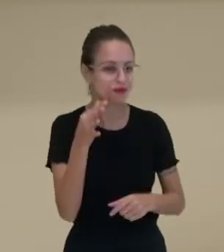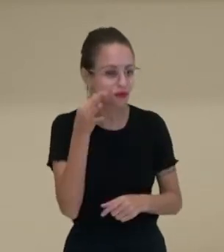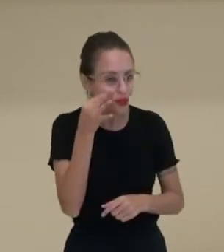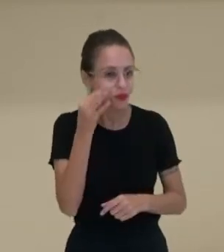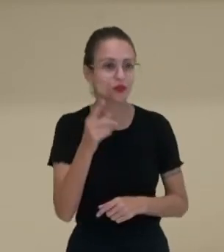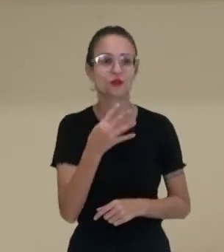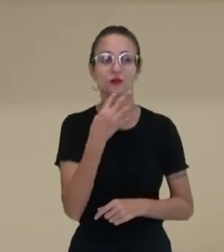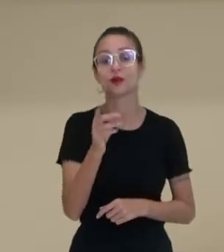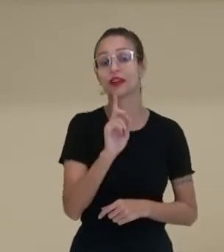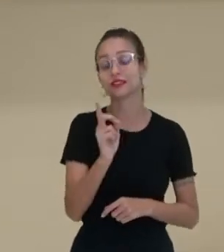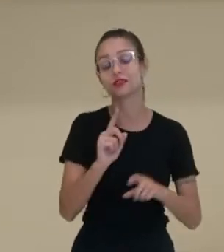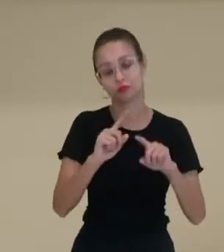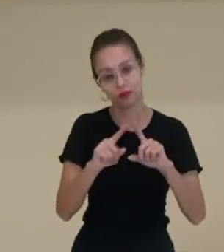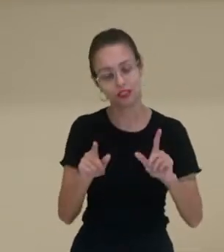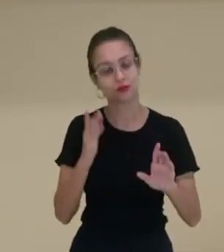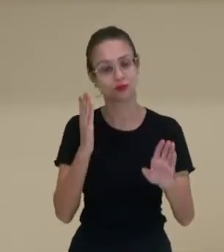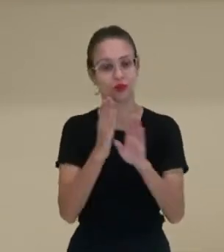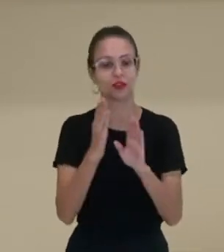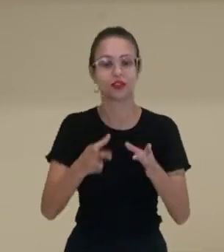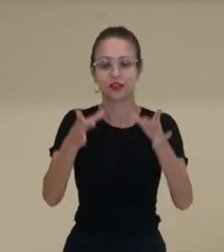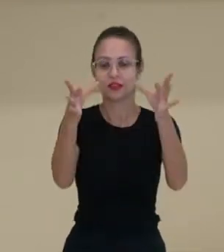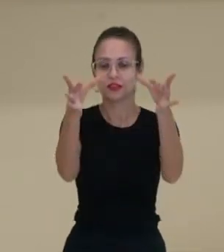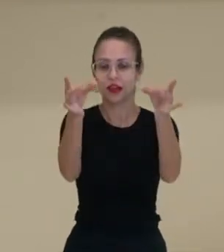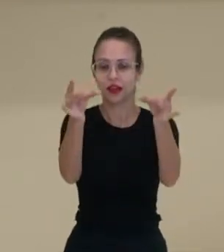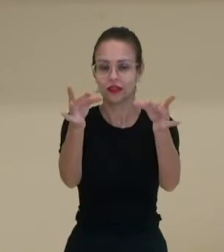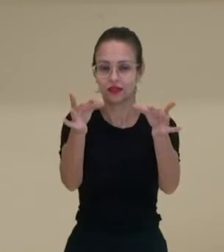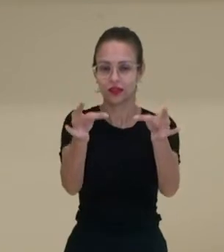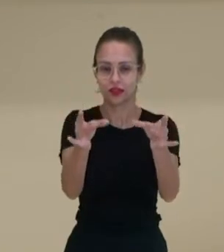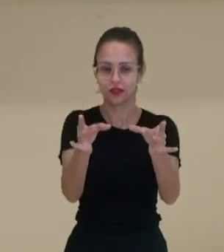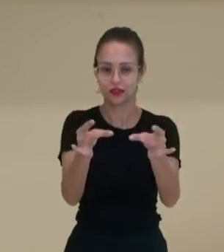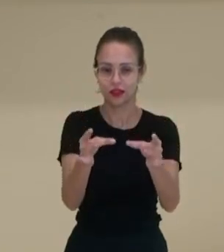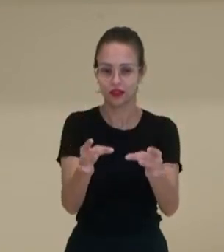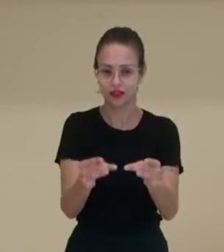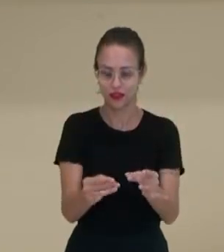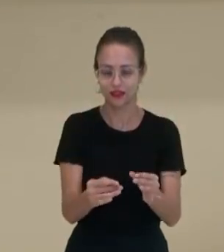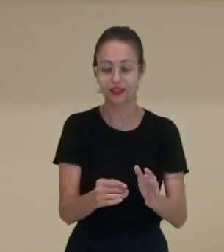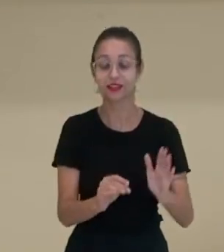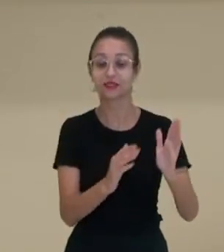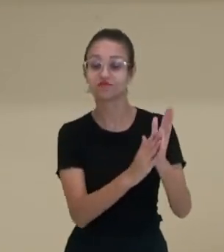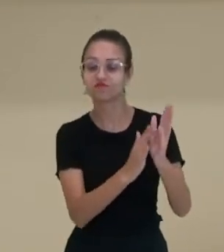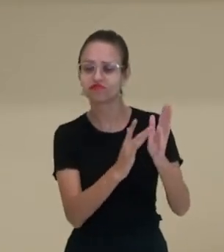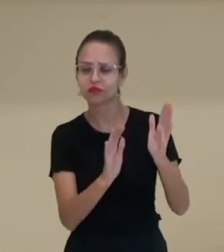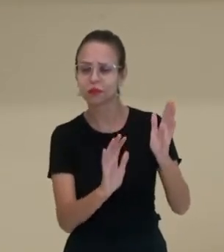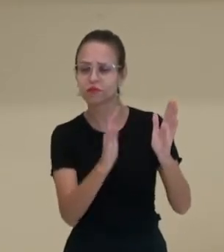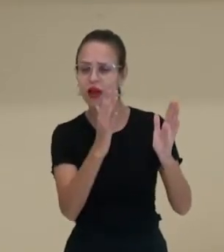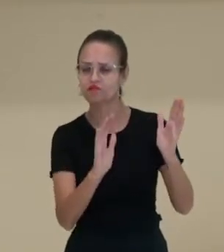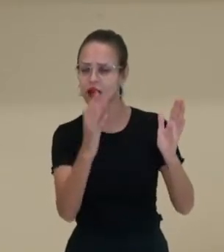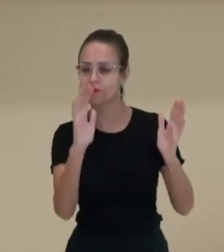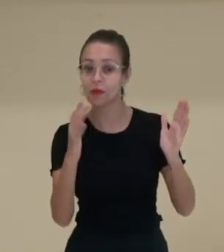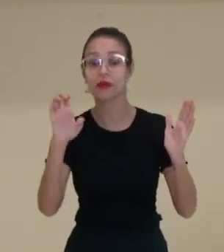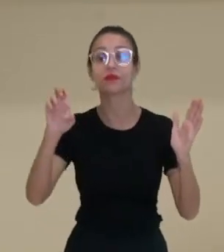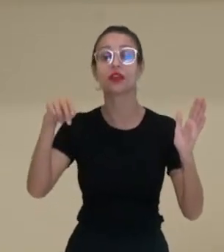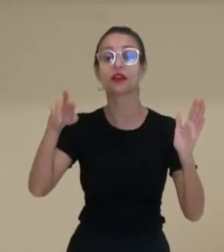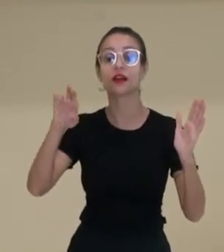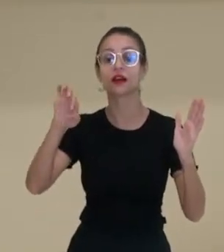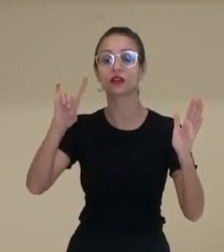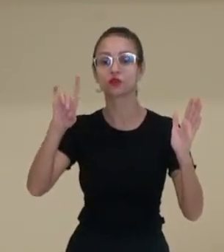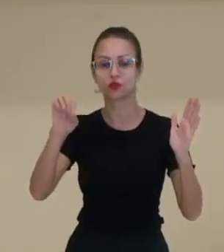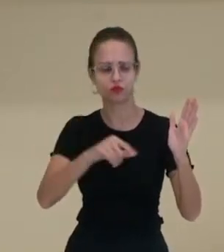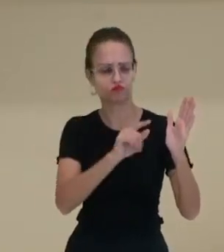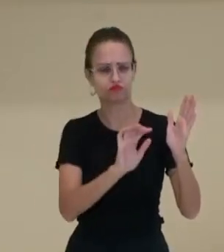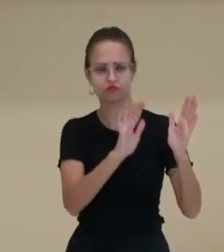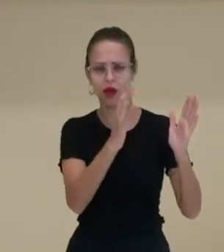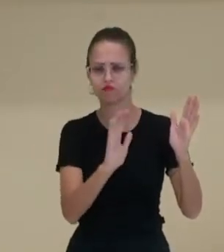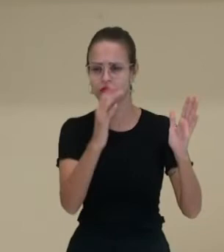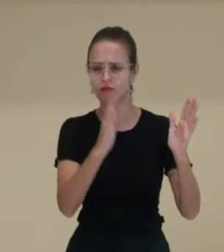conhece esses lugares, mas por meio da descrição que vem ali no enredo da narrativa, O enredo, lembrando que é a sucessão de acontecimentos,